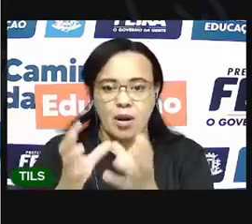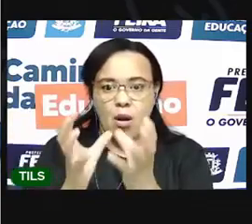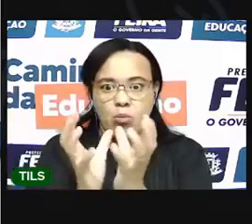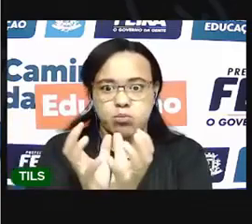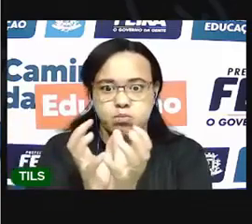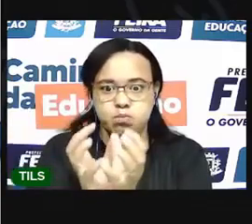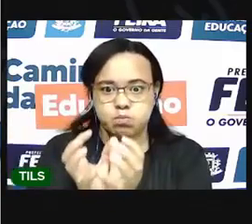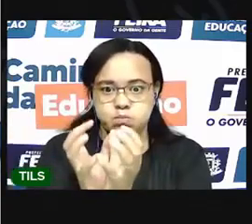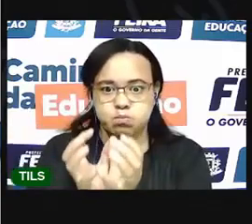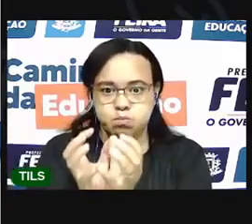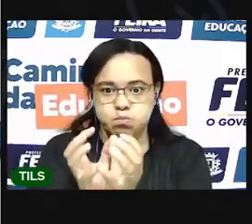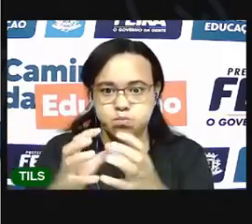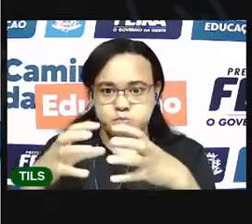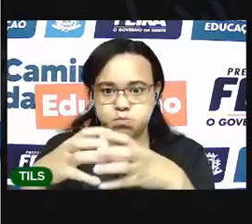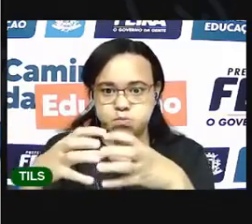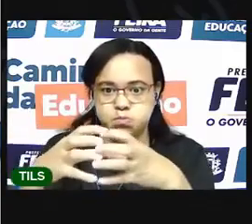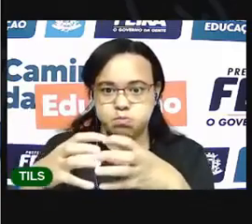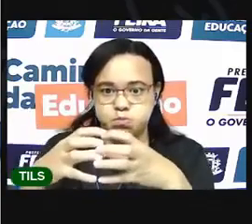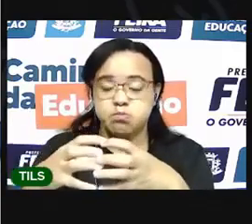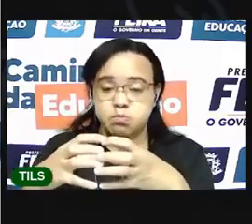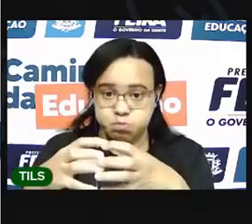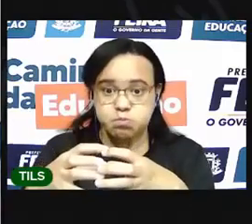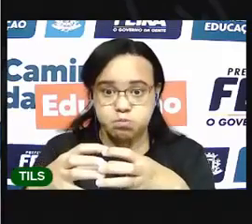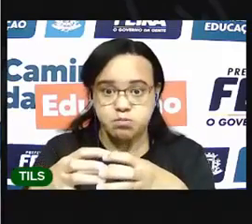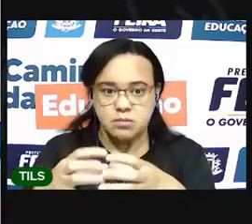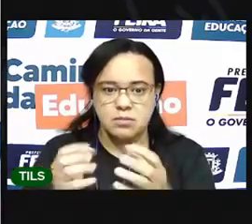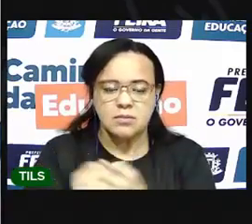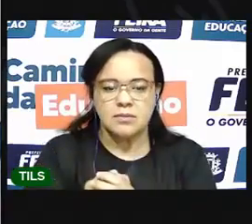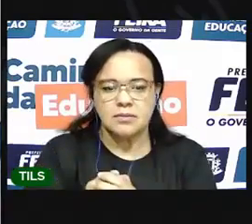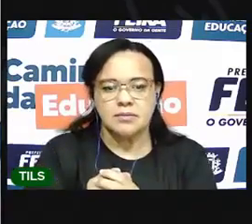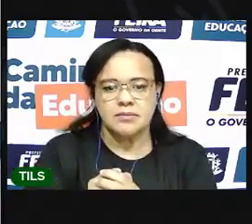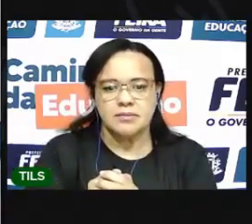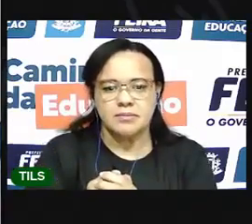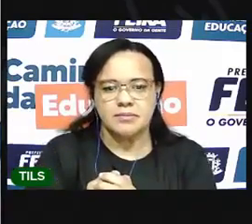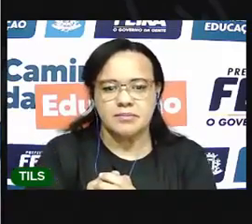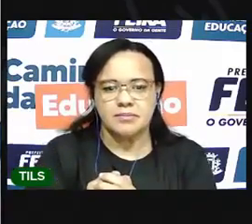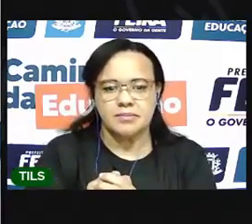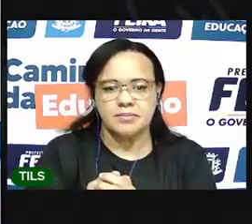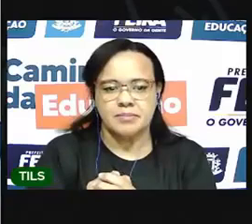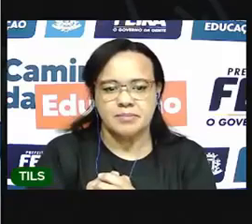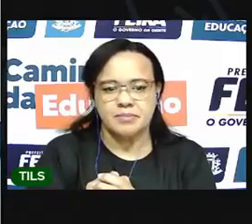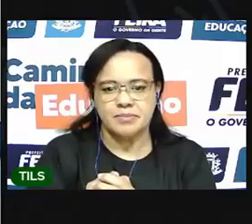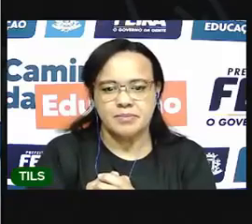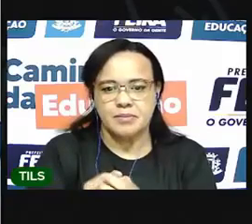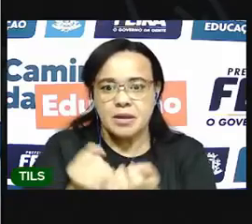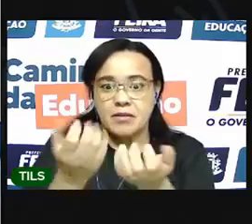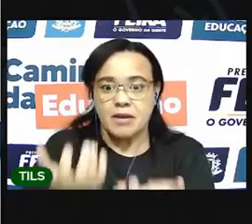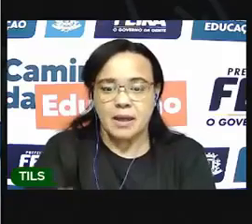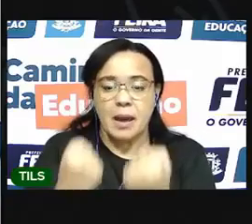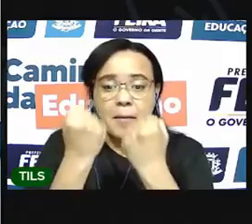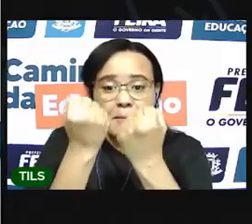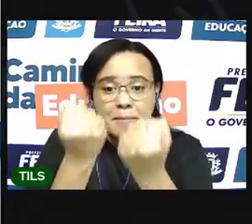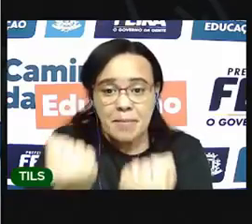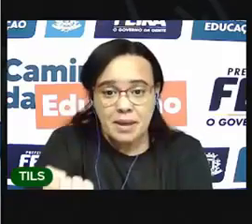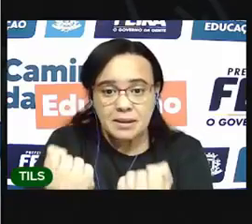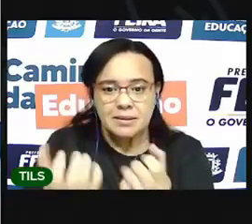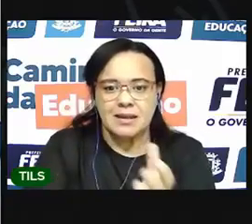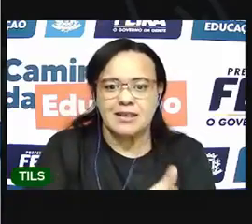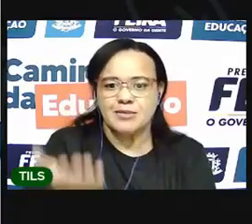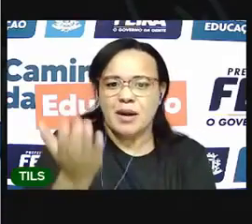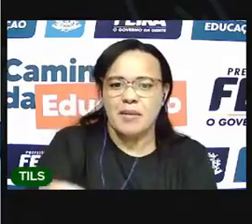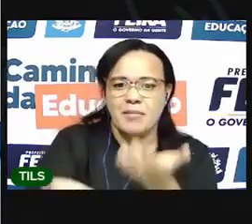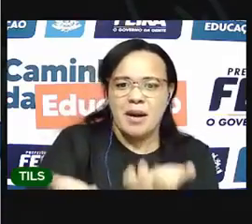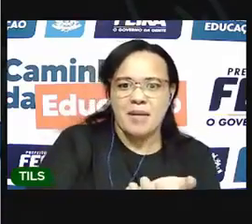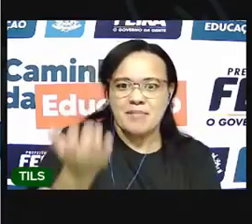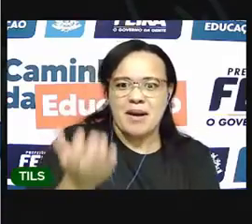bem cheia, tá? Para que ela tenha peso quando eu for jogar, tá